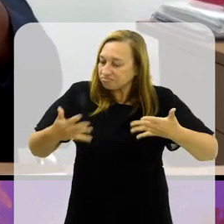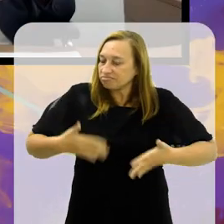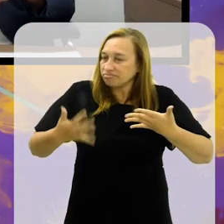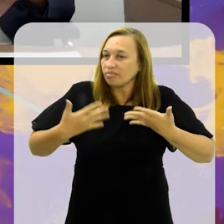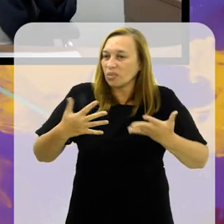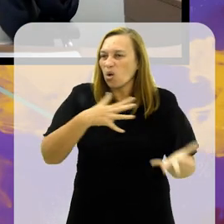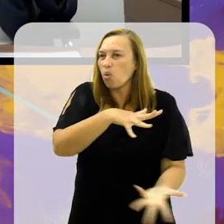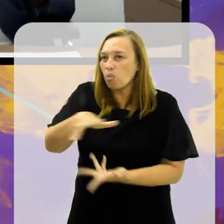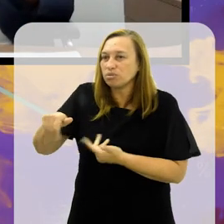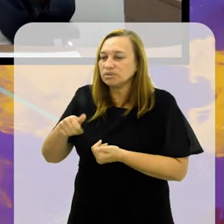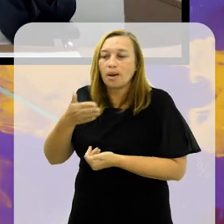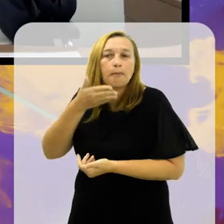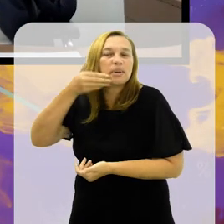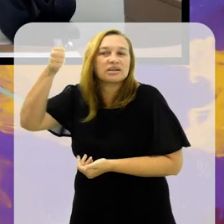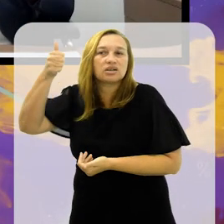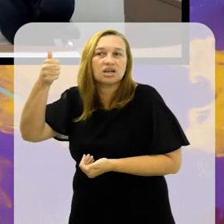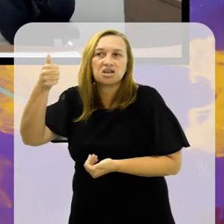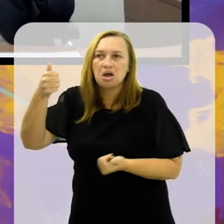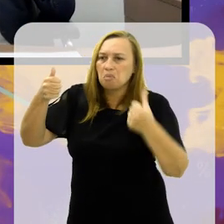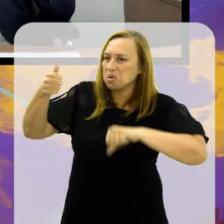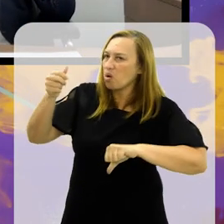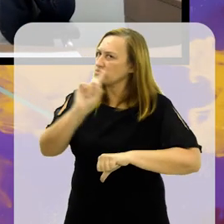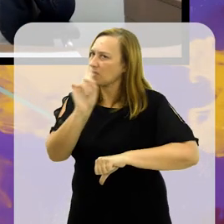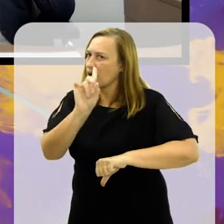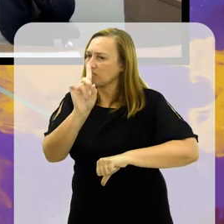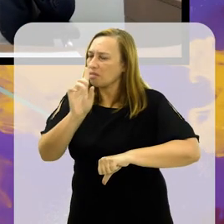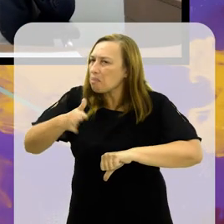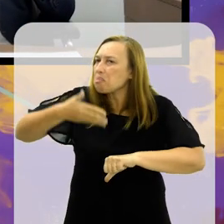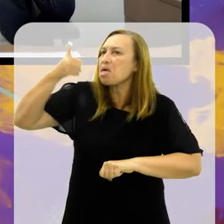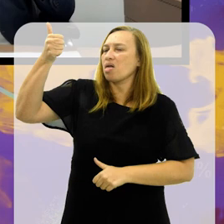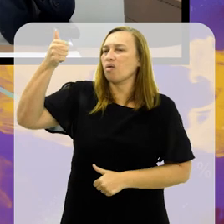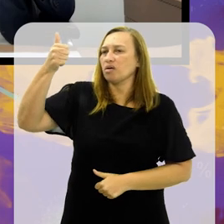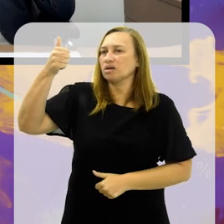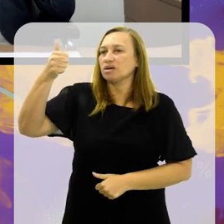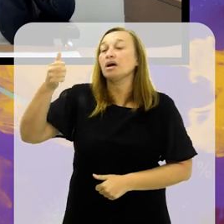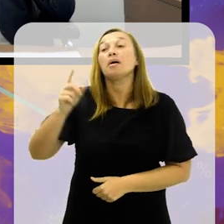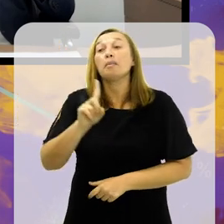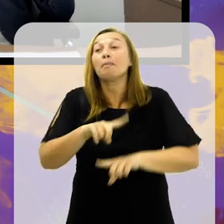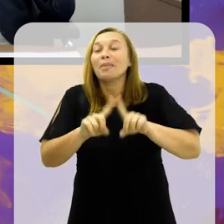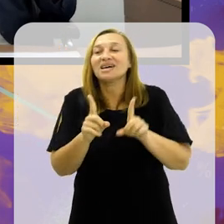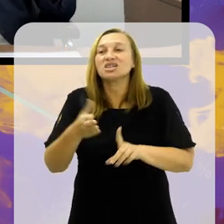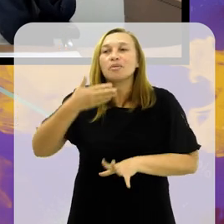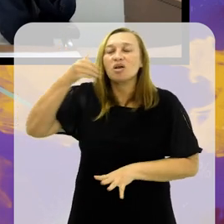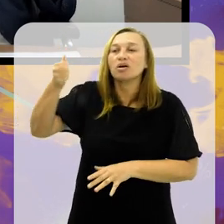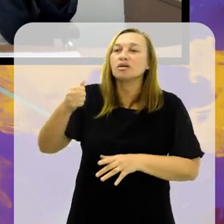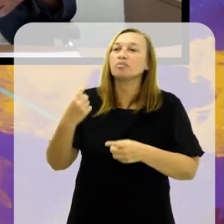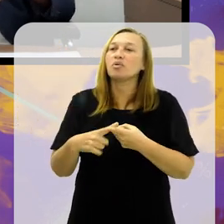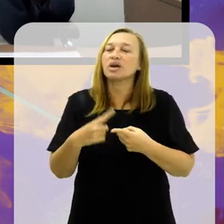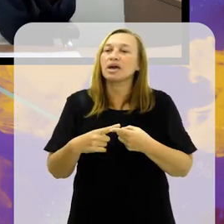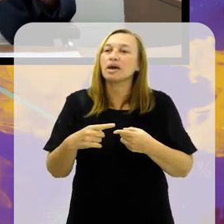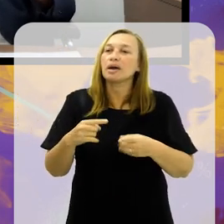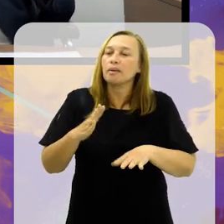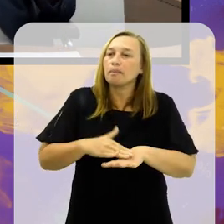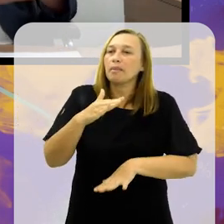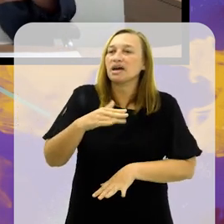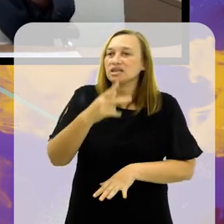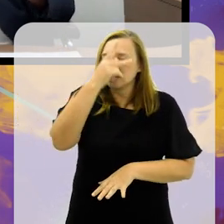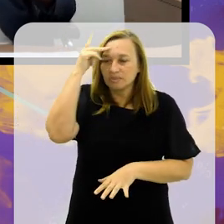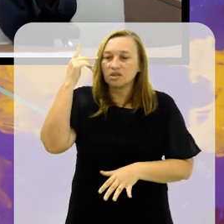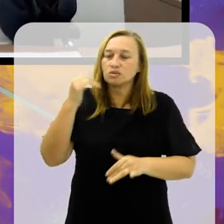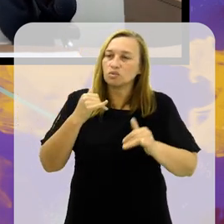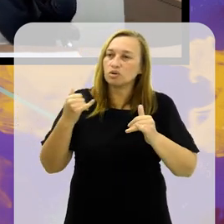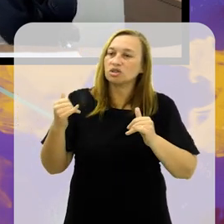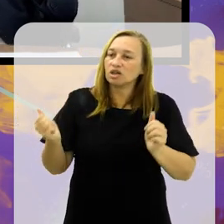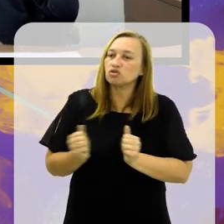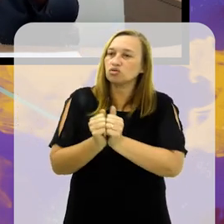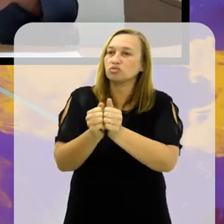O mundo está melhorando, não está piorando. Essa é a realidade. Mas está melhorando porque mais gente participou